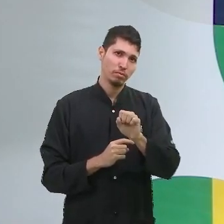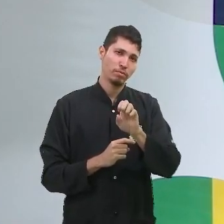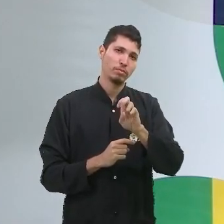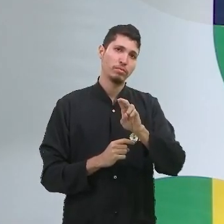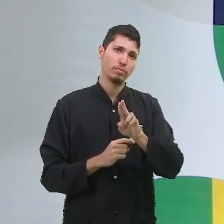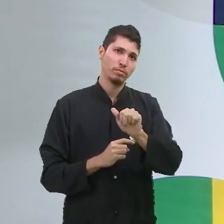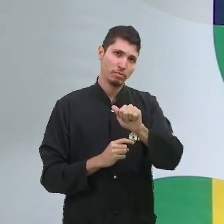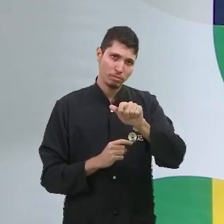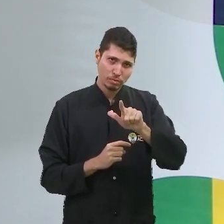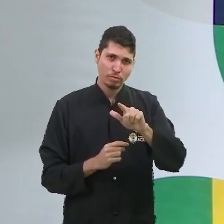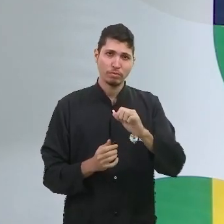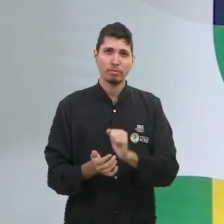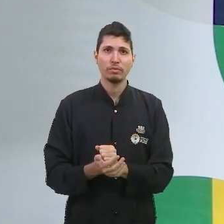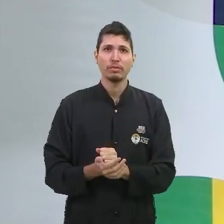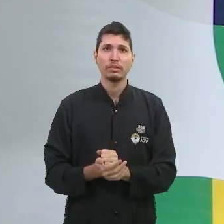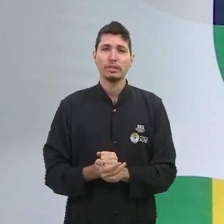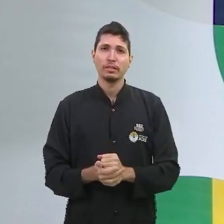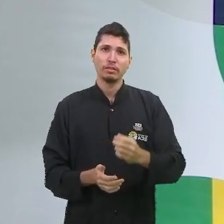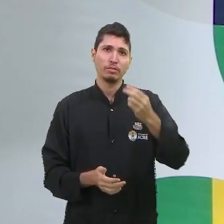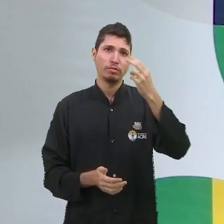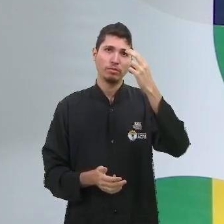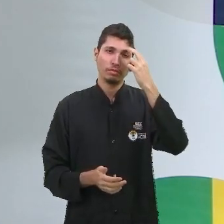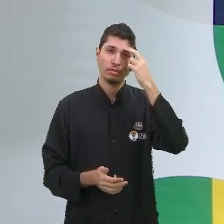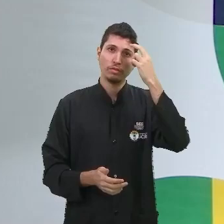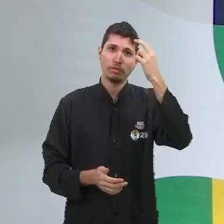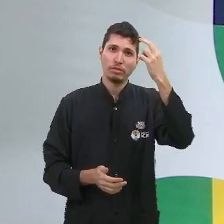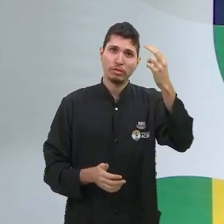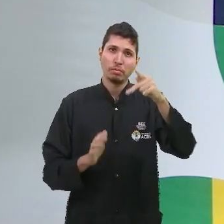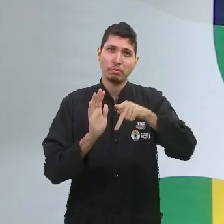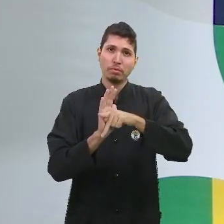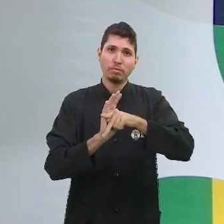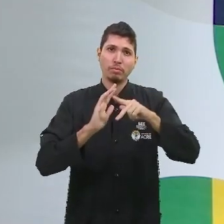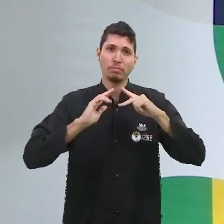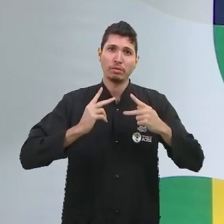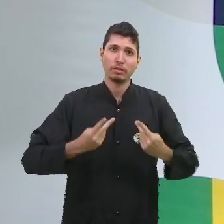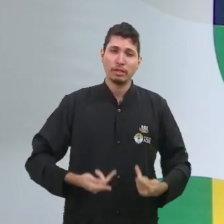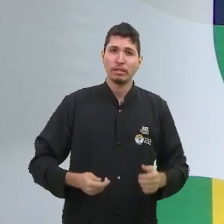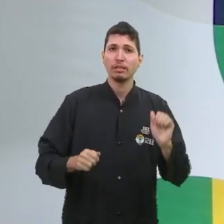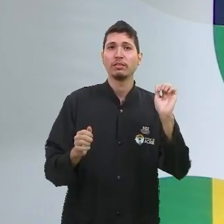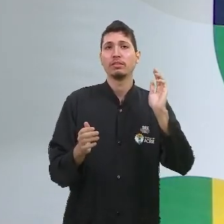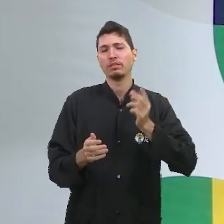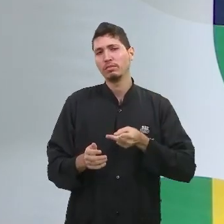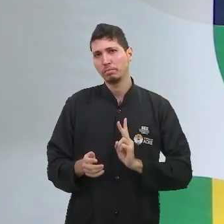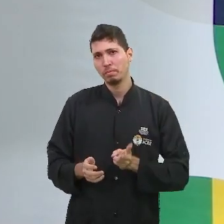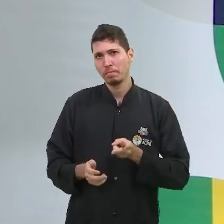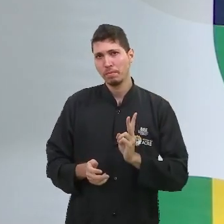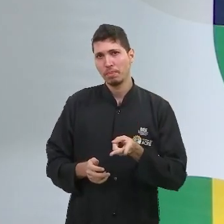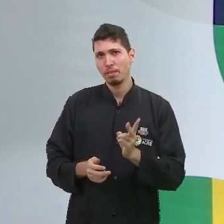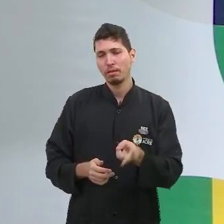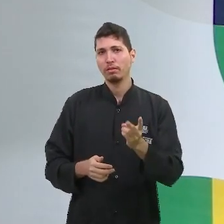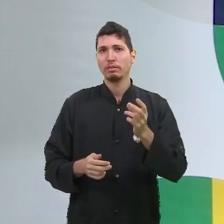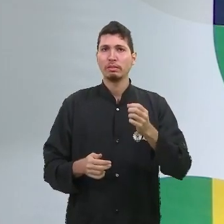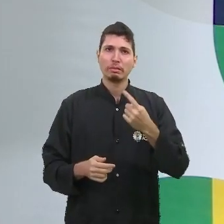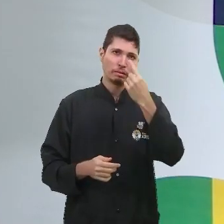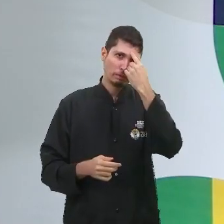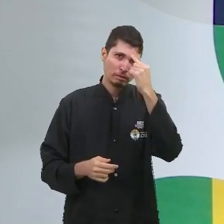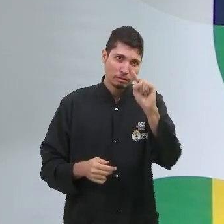inteligência, ele está inventando, ele está criando, ele está inovando, ele está